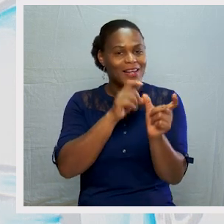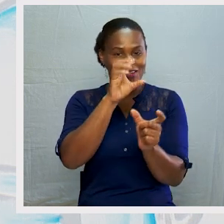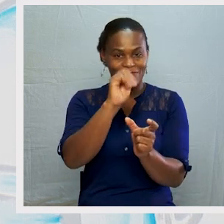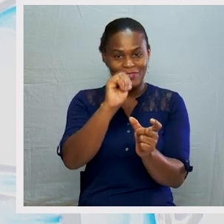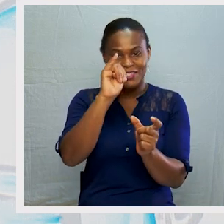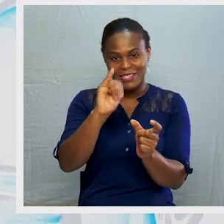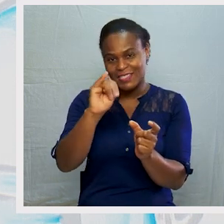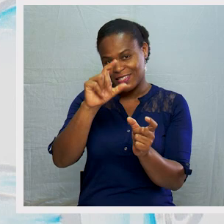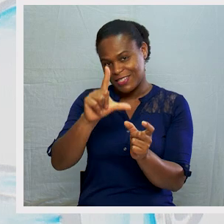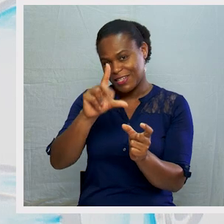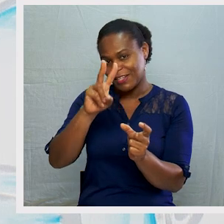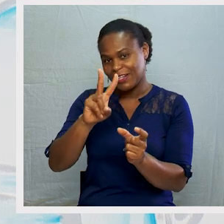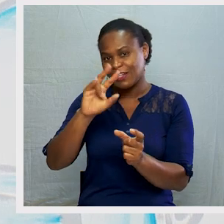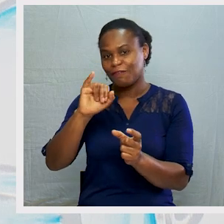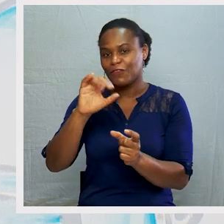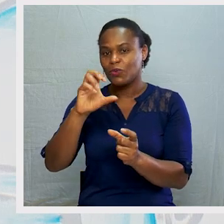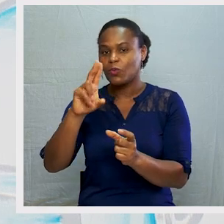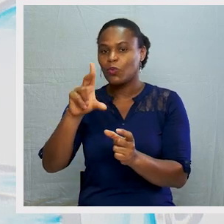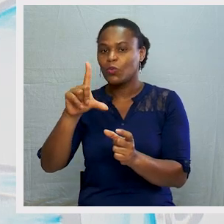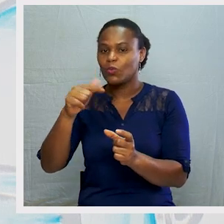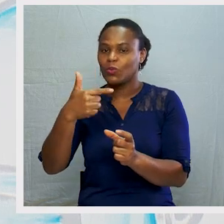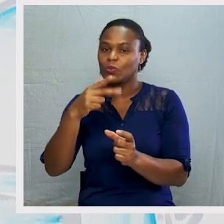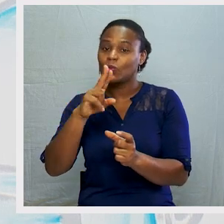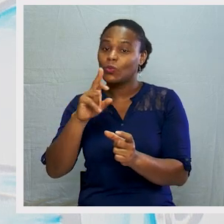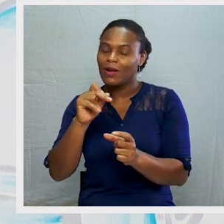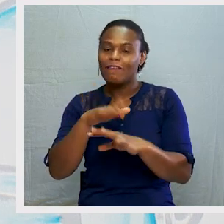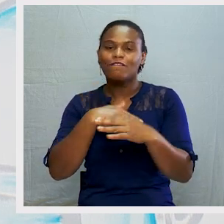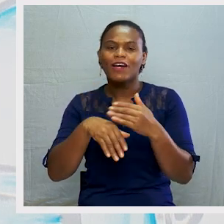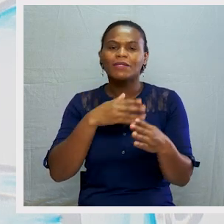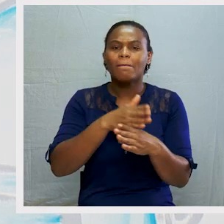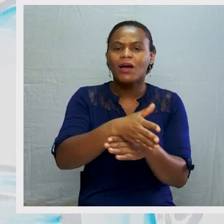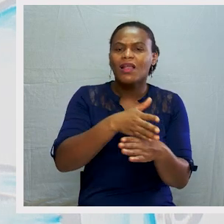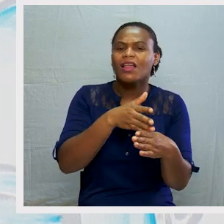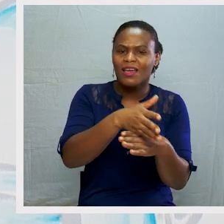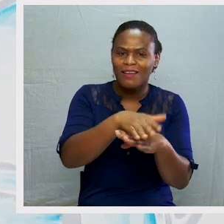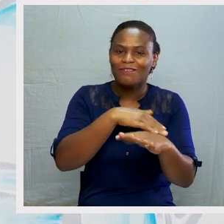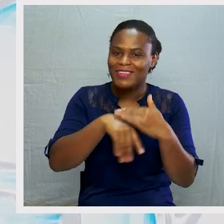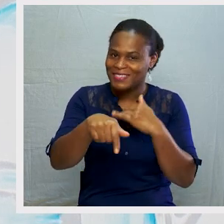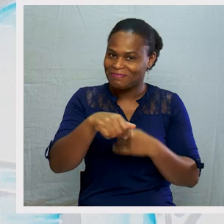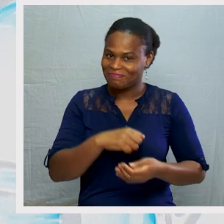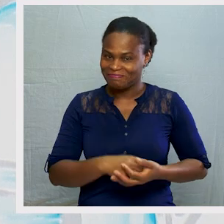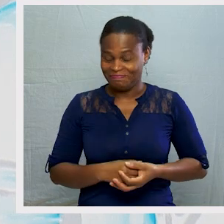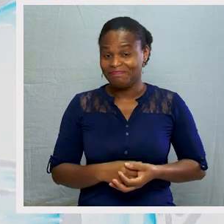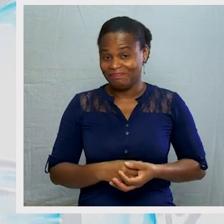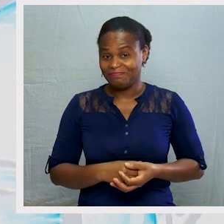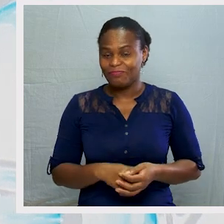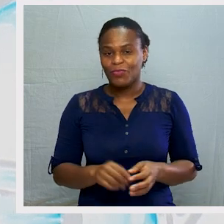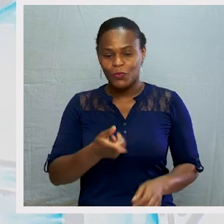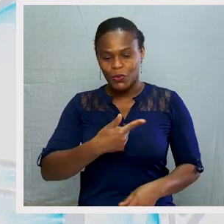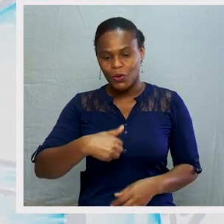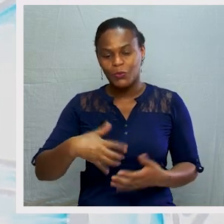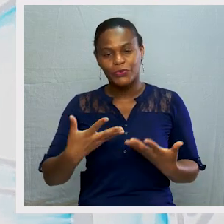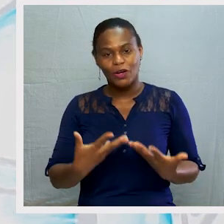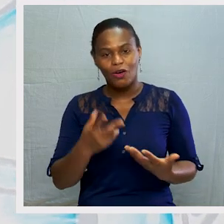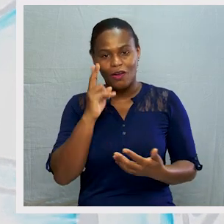consiste em produção de madeiras. Agora, que